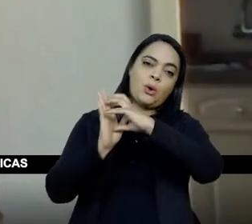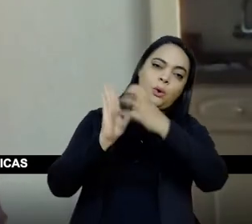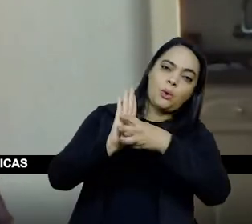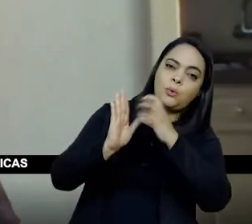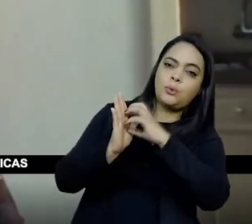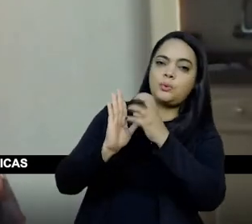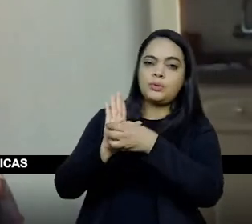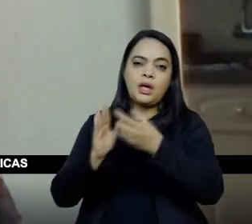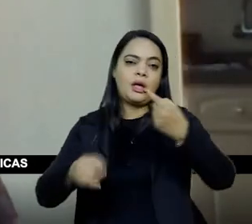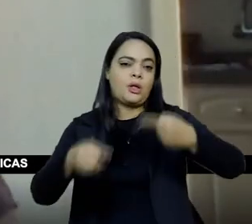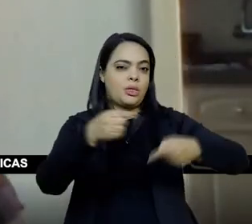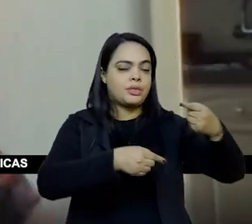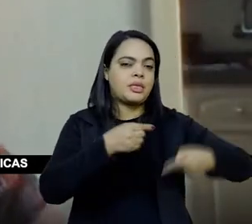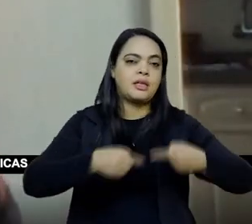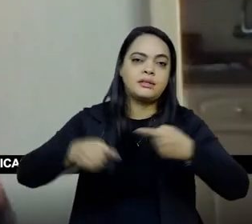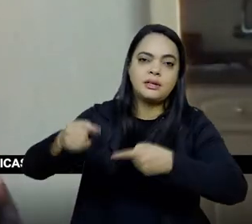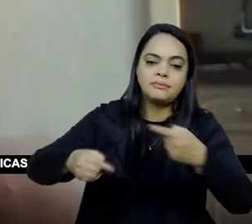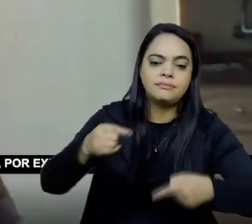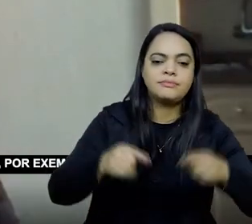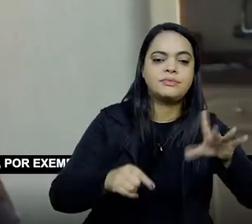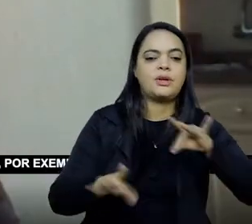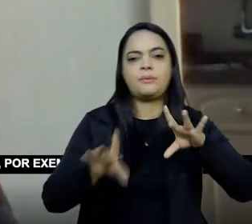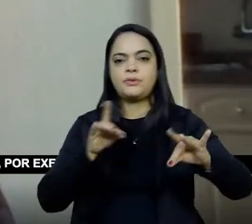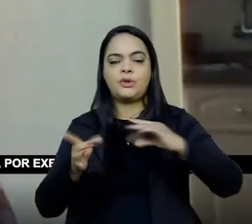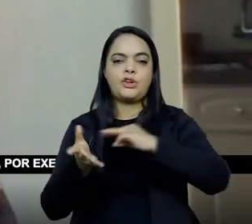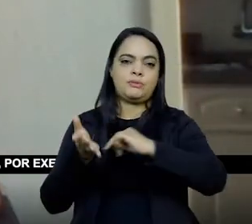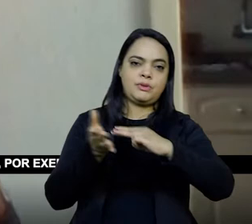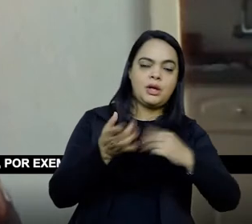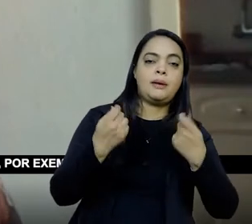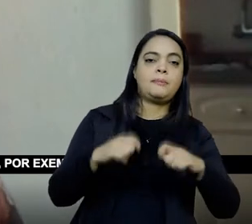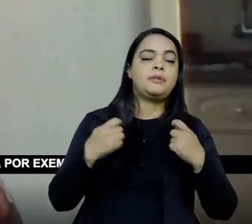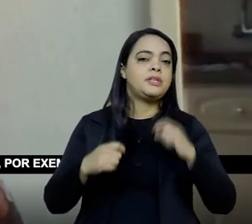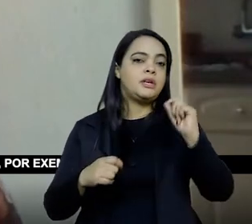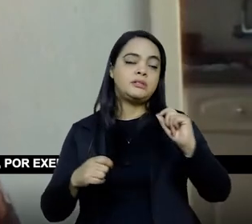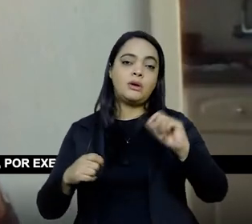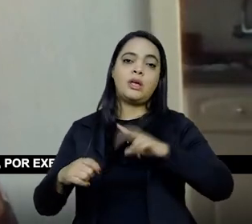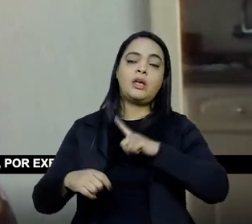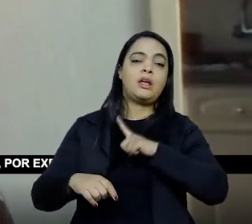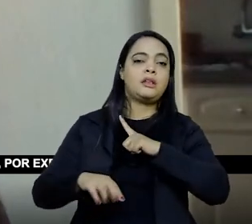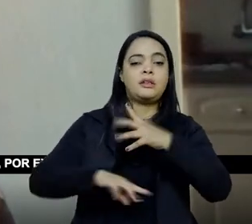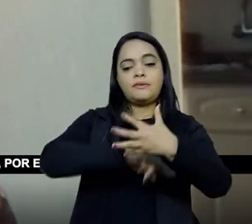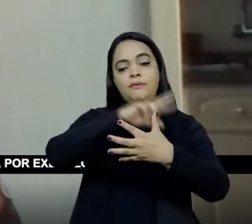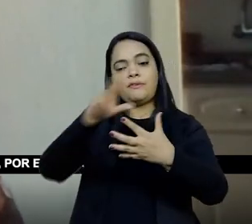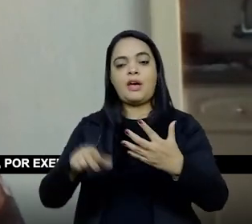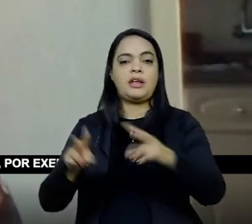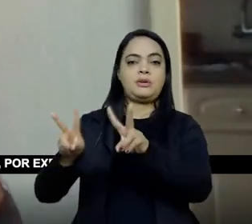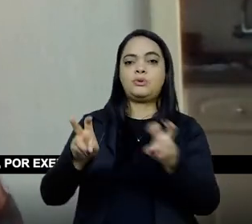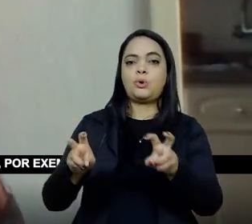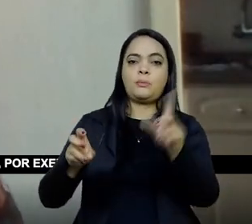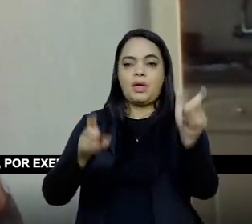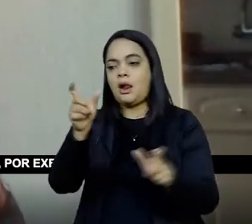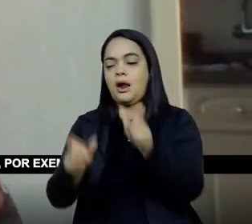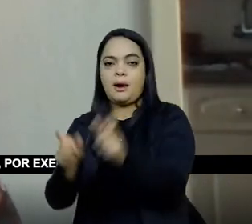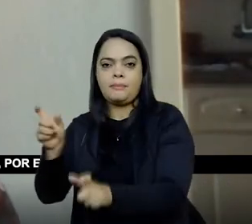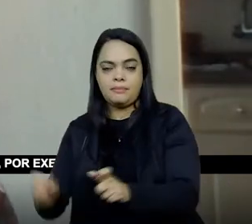abordagens, como opções metodológicas vão ser transversais aos sujeitos, né, e não só, claro,